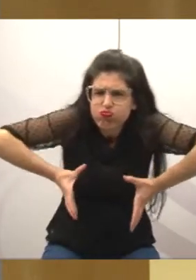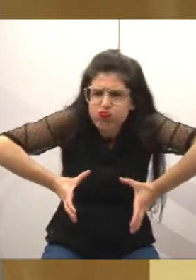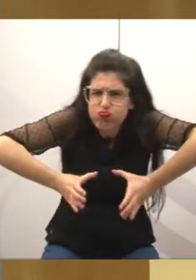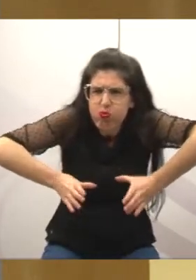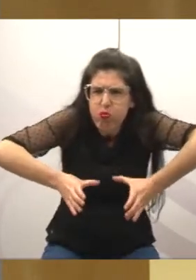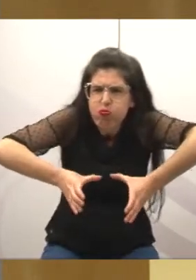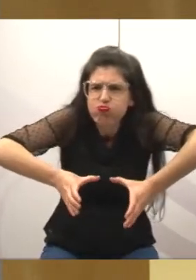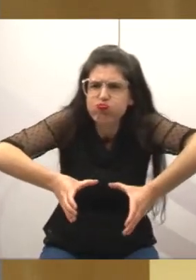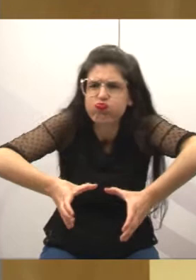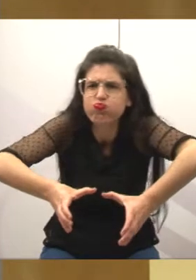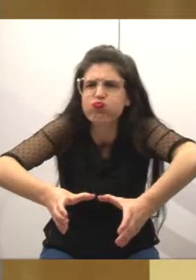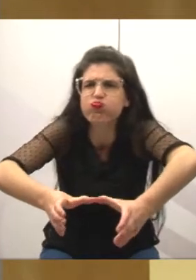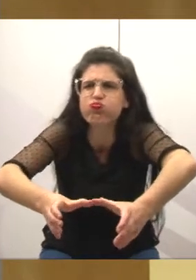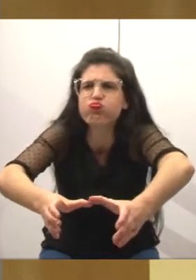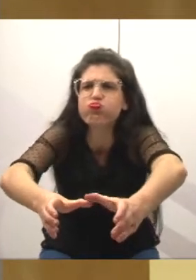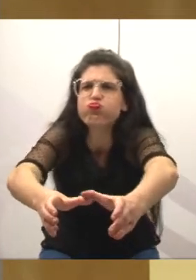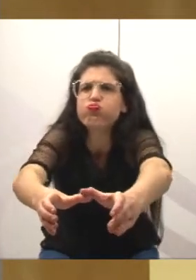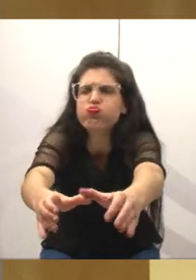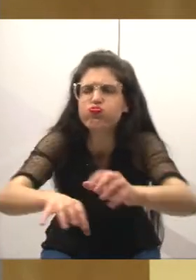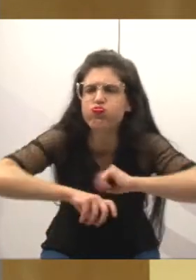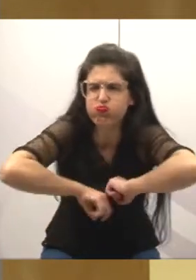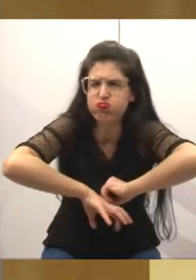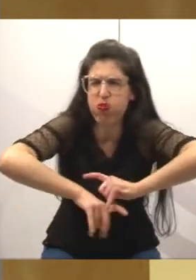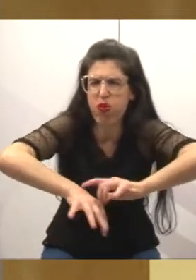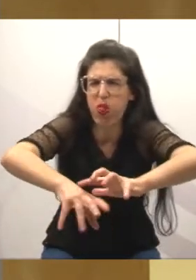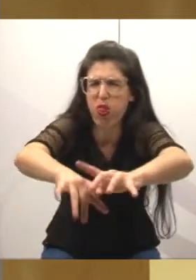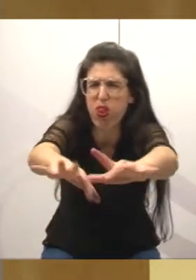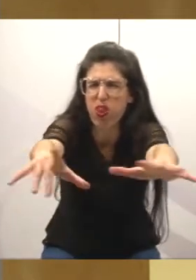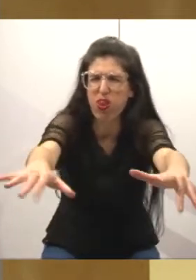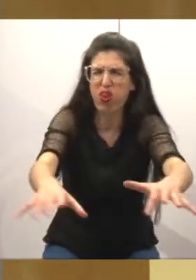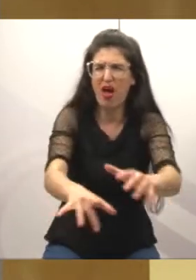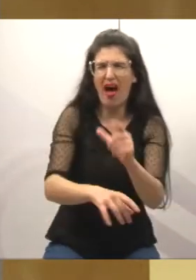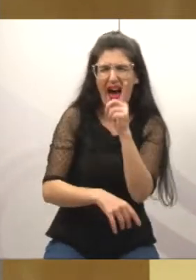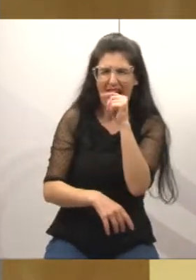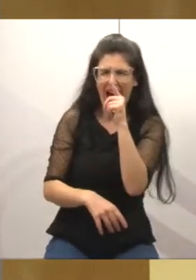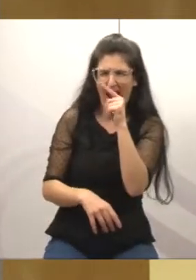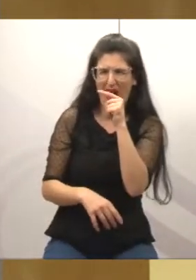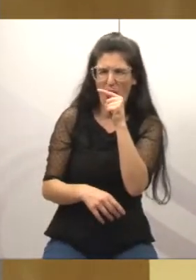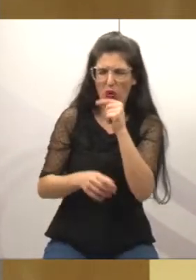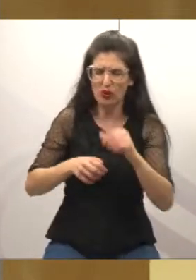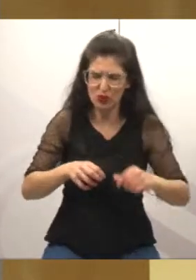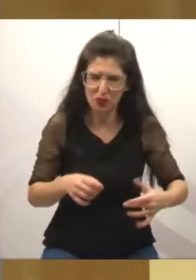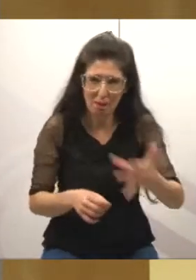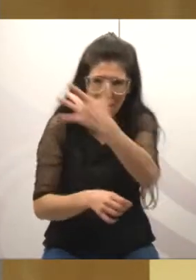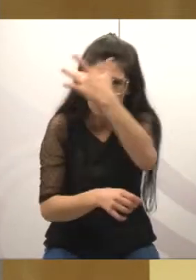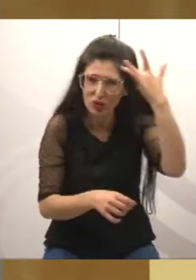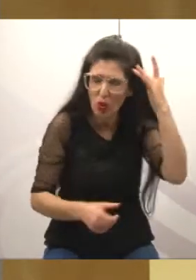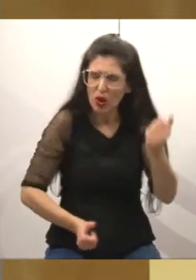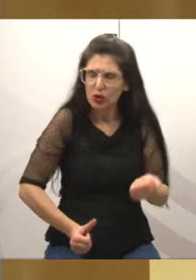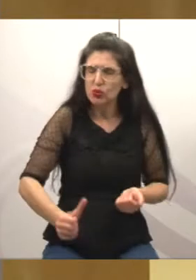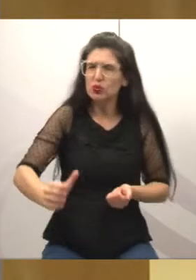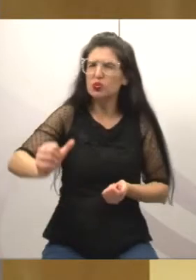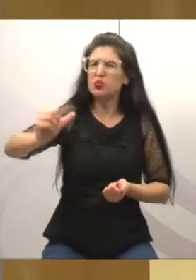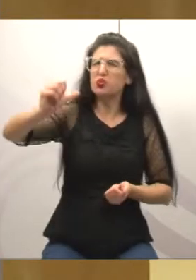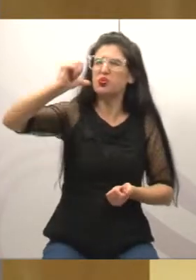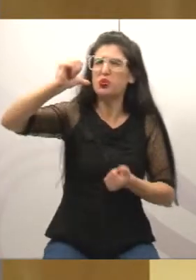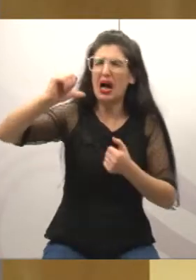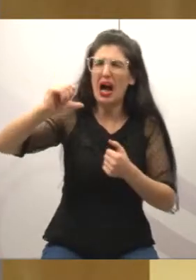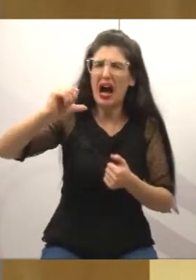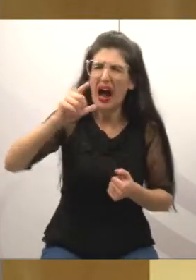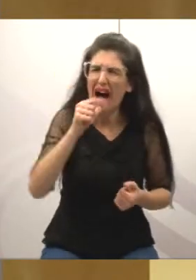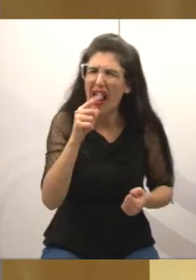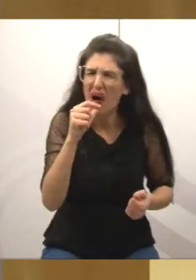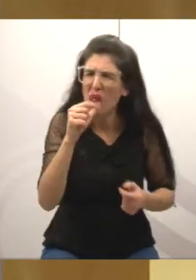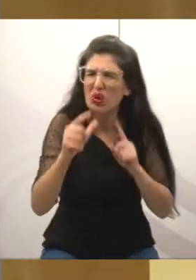a água e chegar a uma água em condições inadequadas para que as pessoas possam beber. E aí